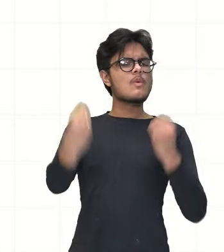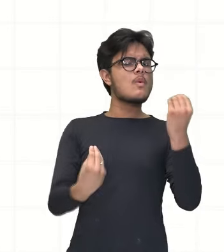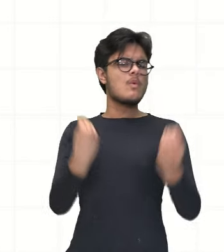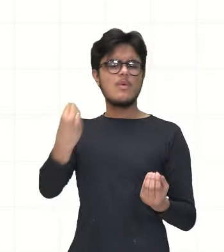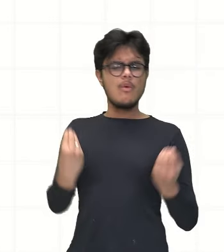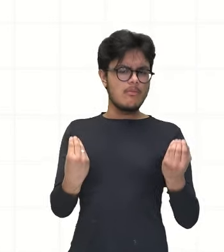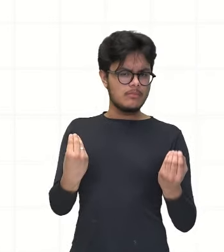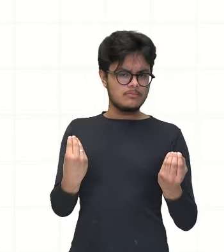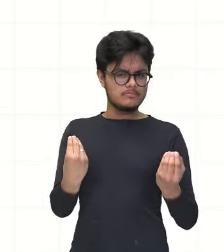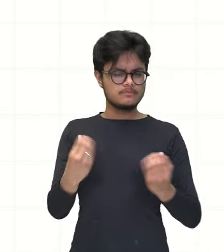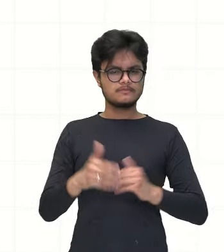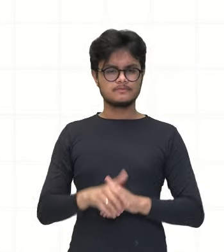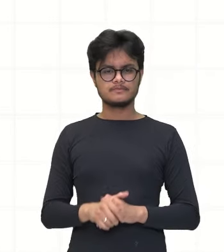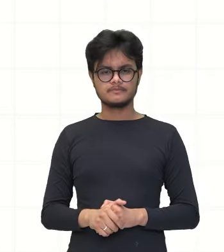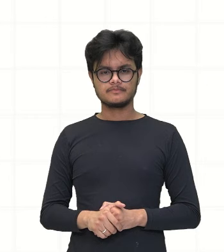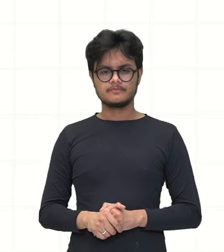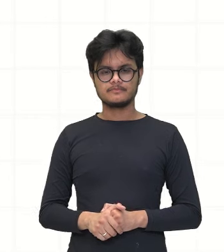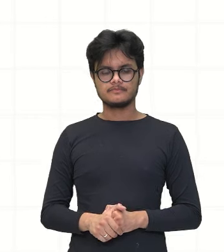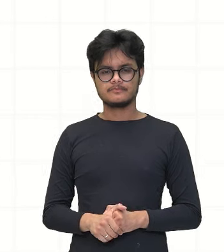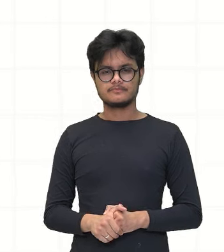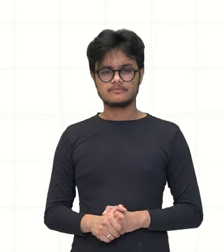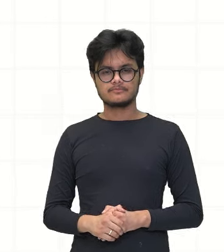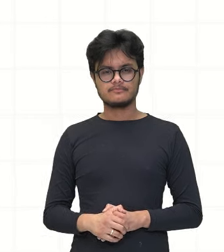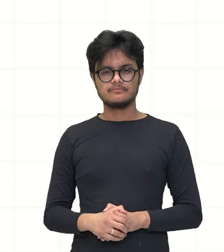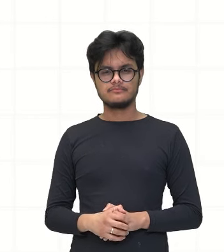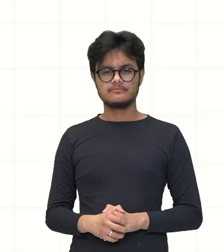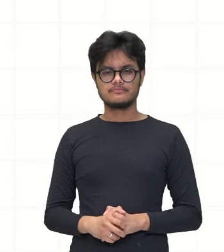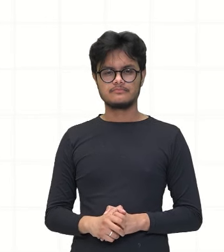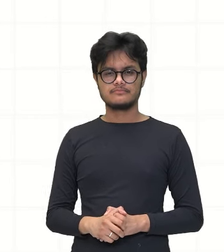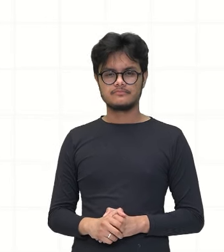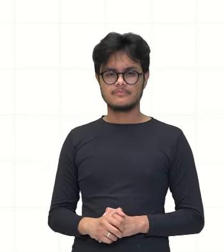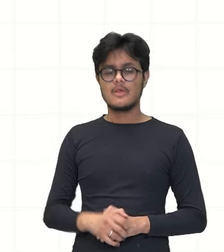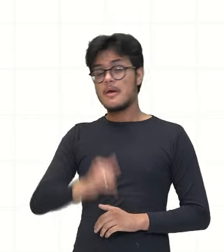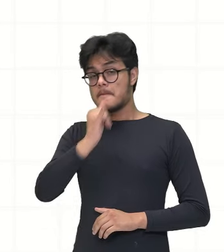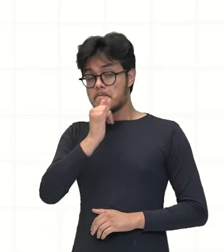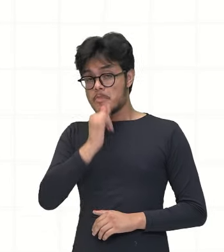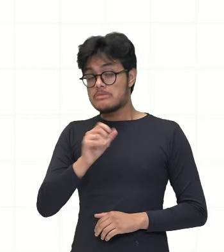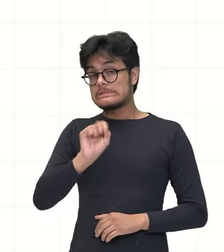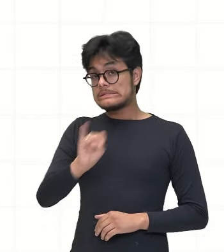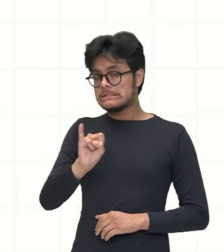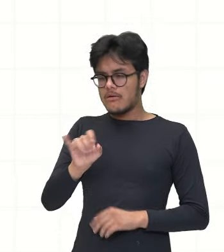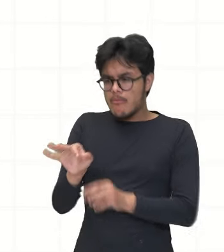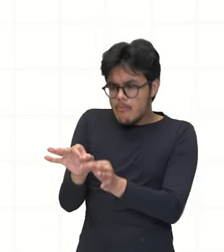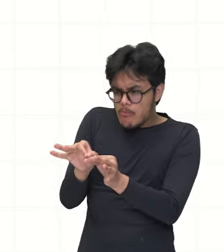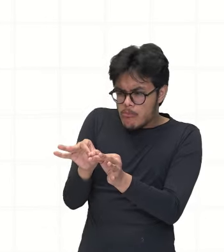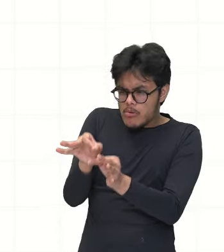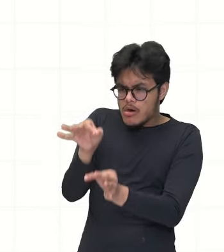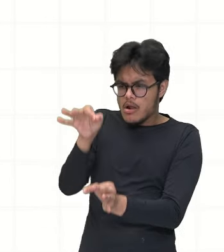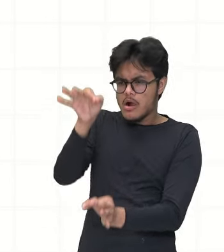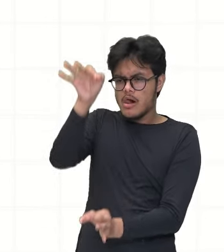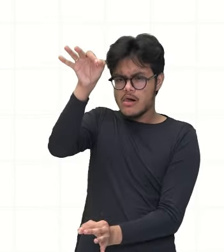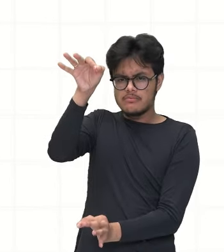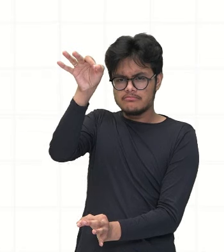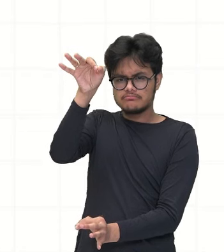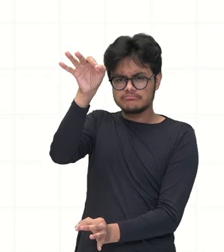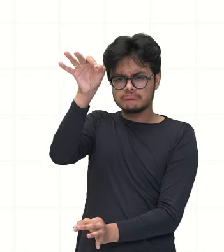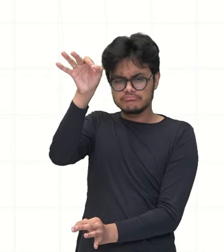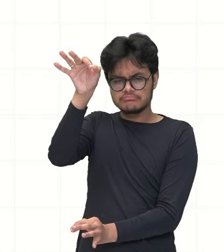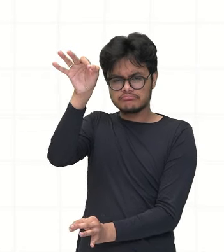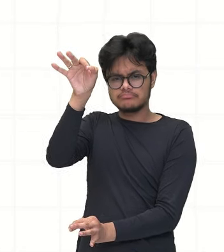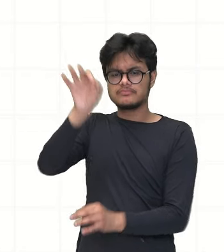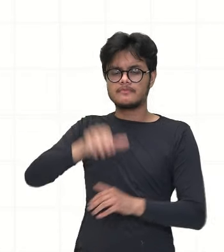reta aí, olha só, ela poderia ser paralela aqui, ó, a esse eixo Y, né?